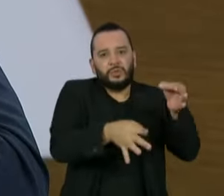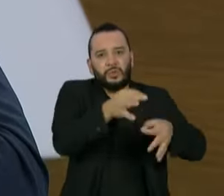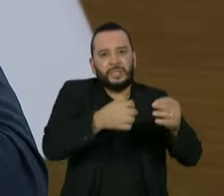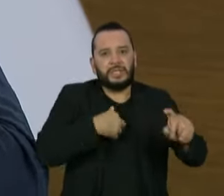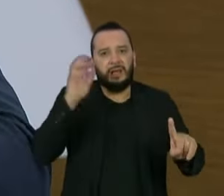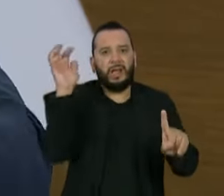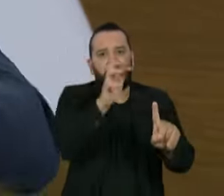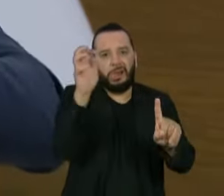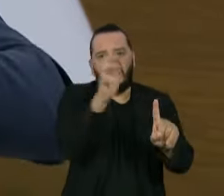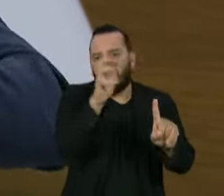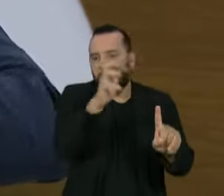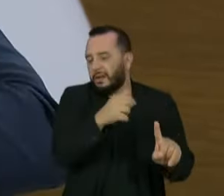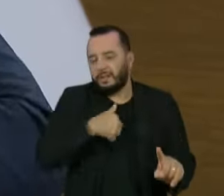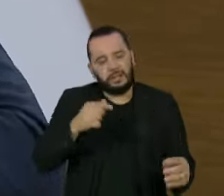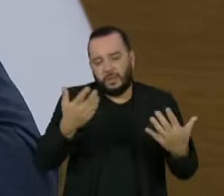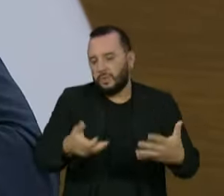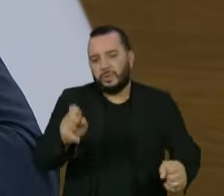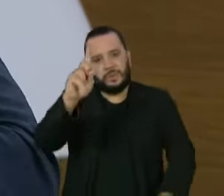democracia.